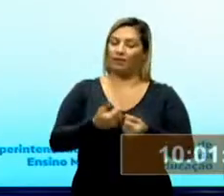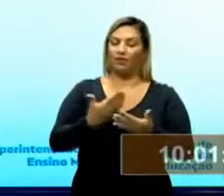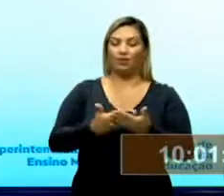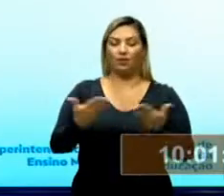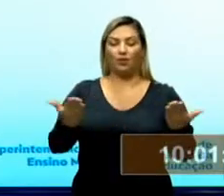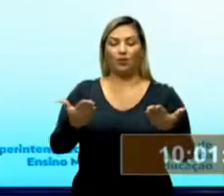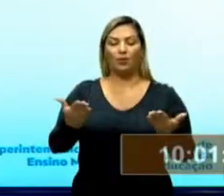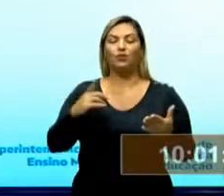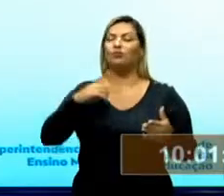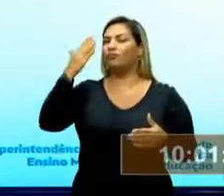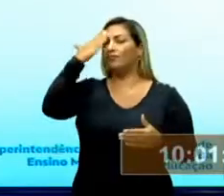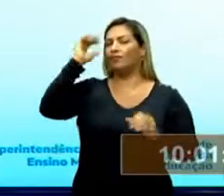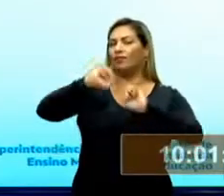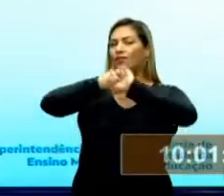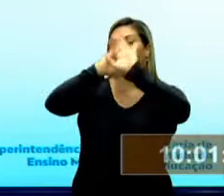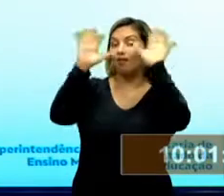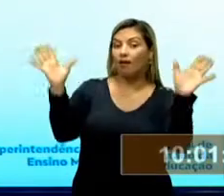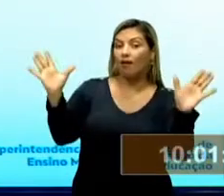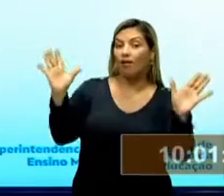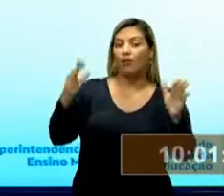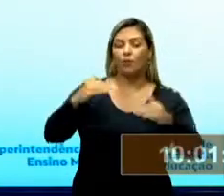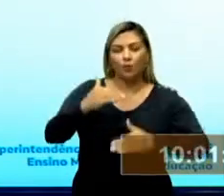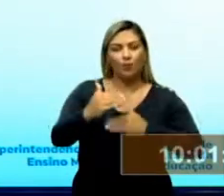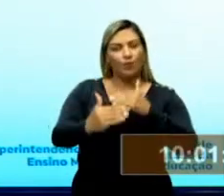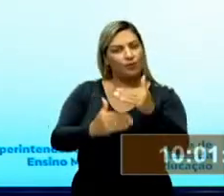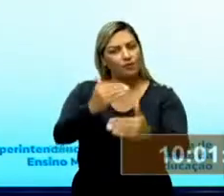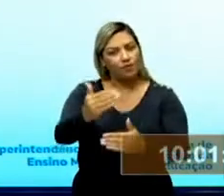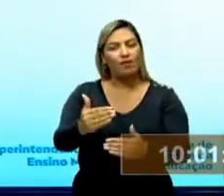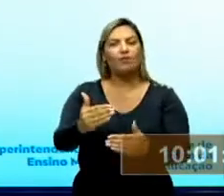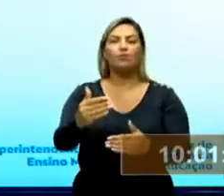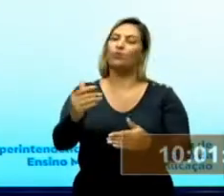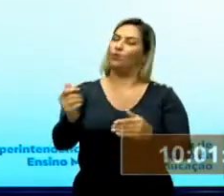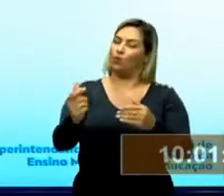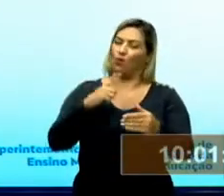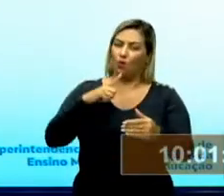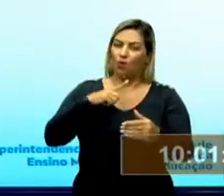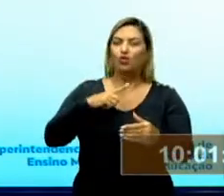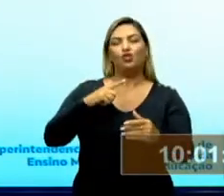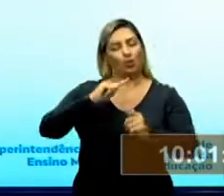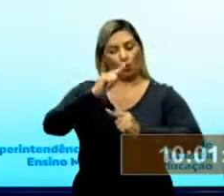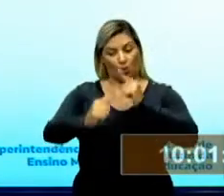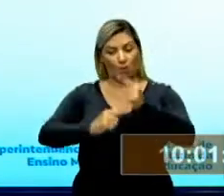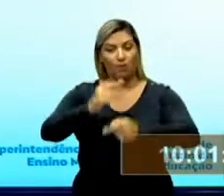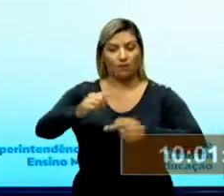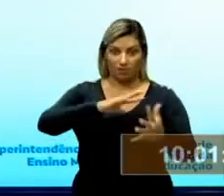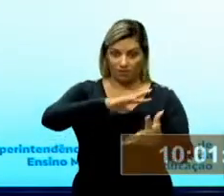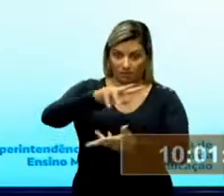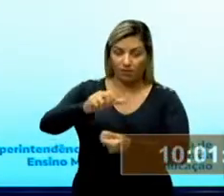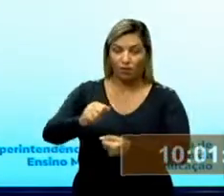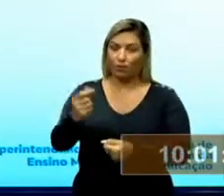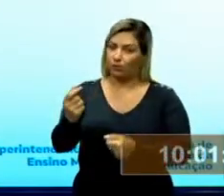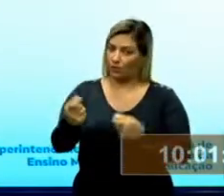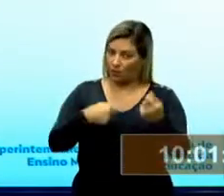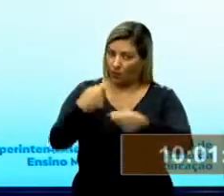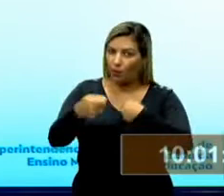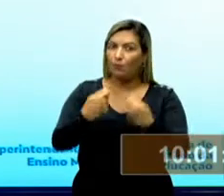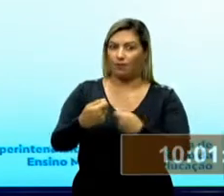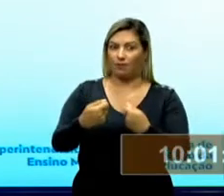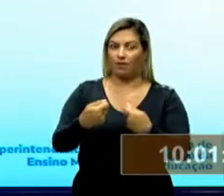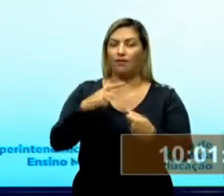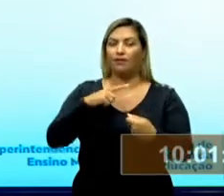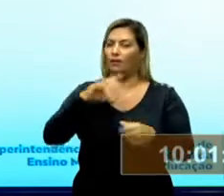compreender o processo de globalização da economia. Veja, a globalização é um fenômeno que se inicia